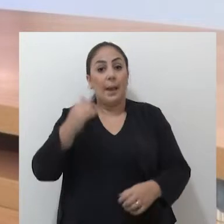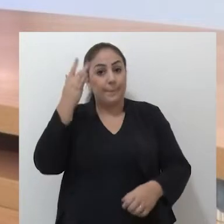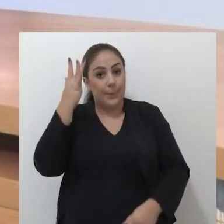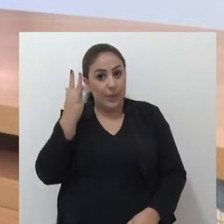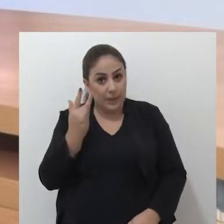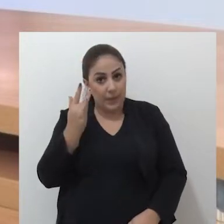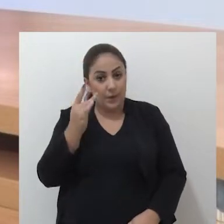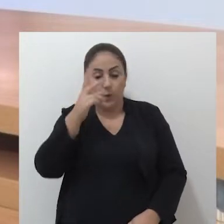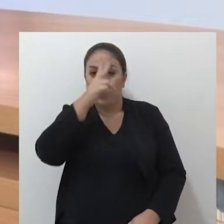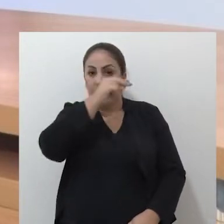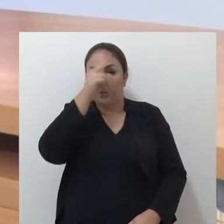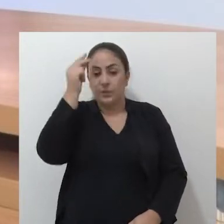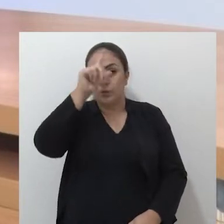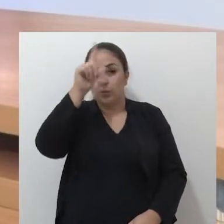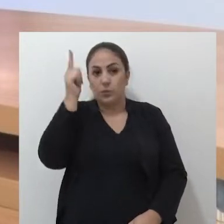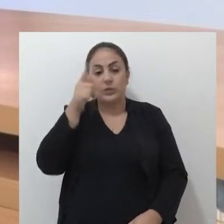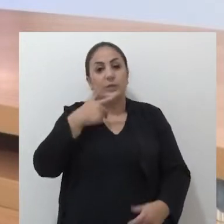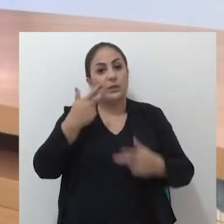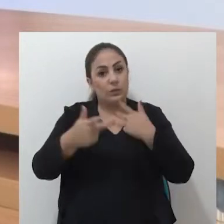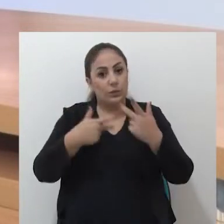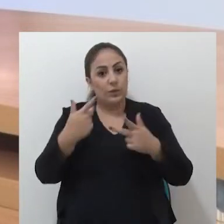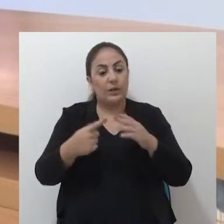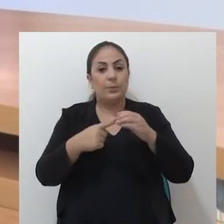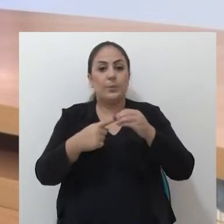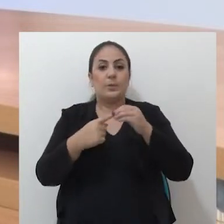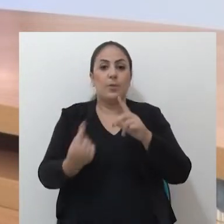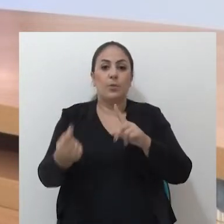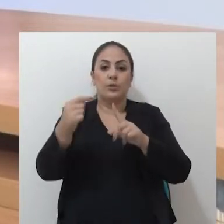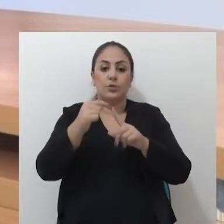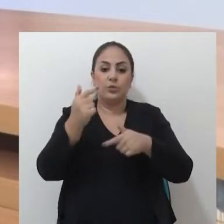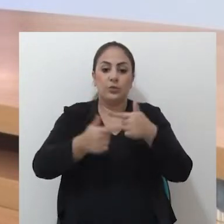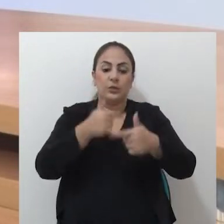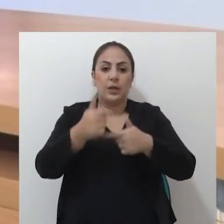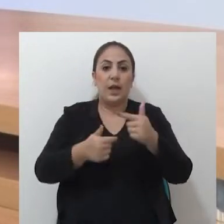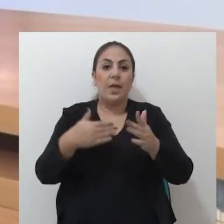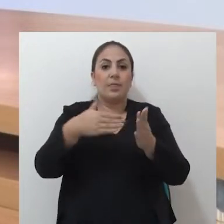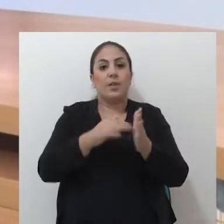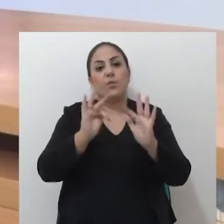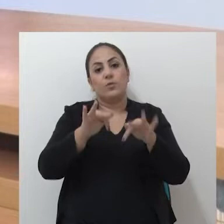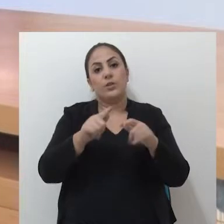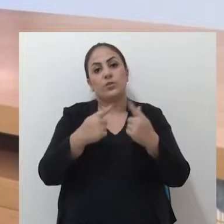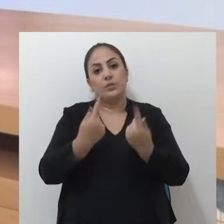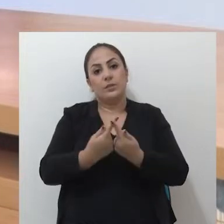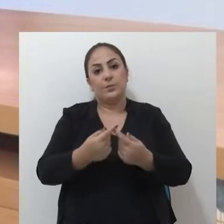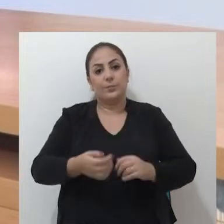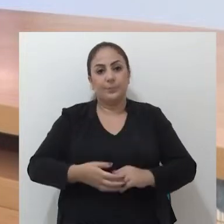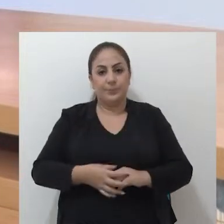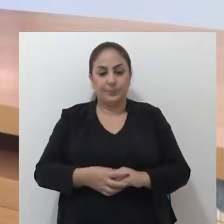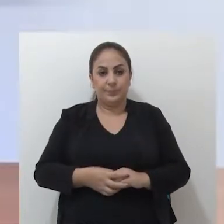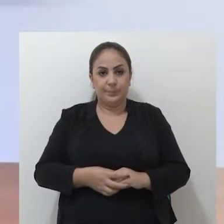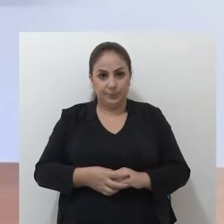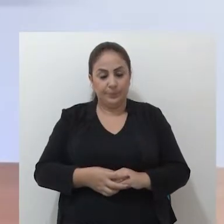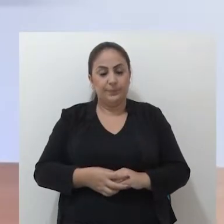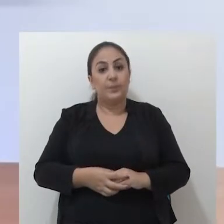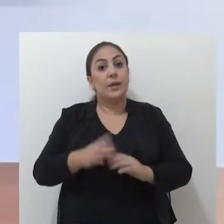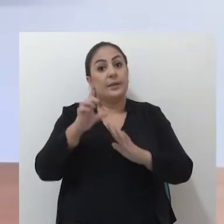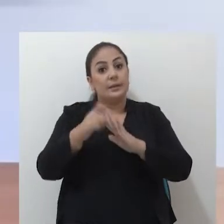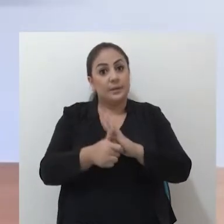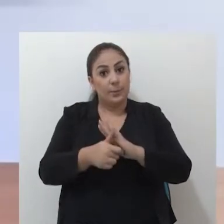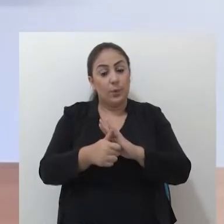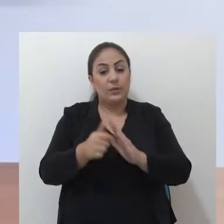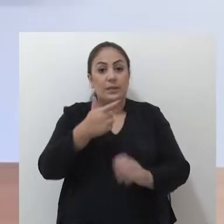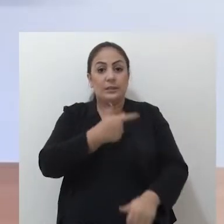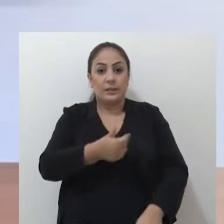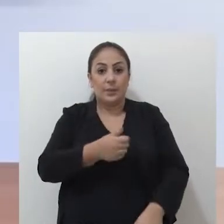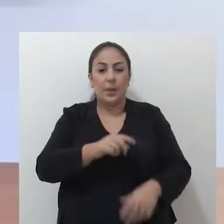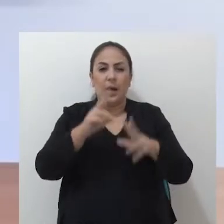edição de amanhã, o prefeito Luciano Azevedo destaca as prioridades de trabalho até o fim do mandato. E